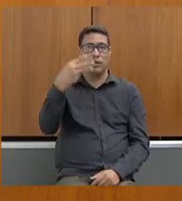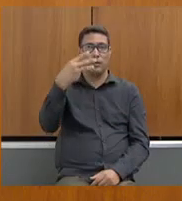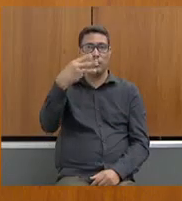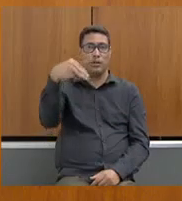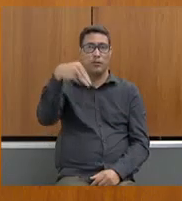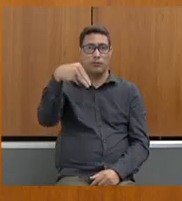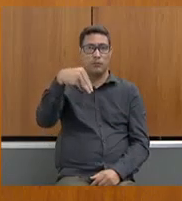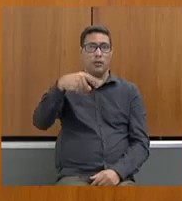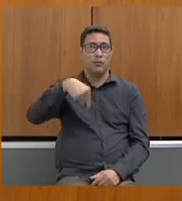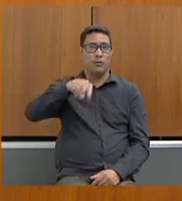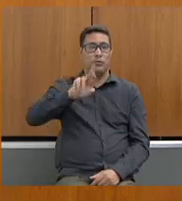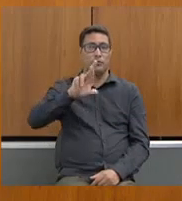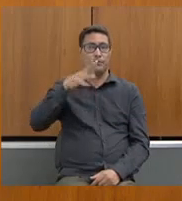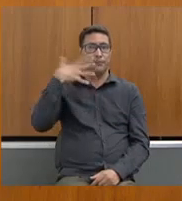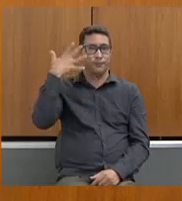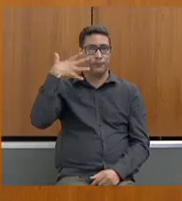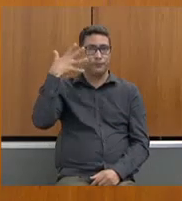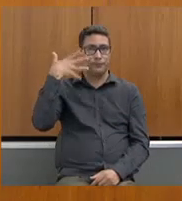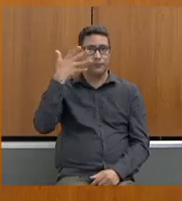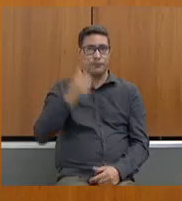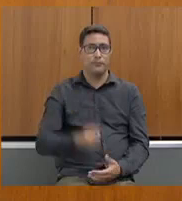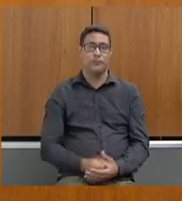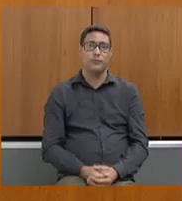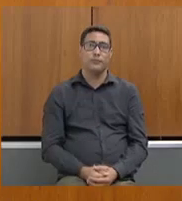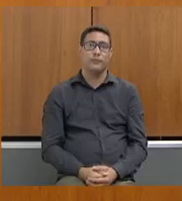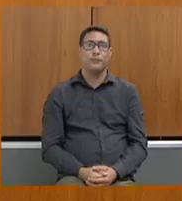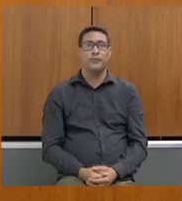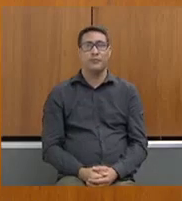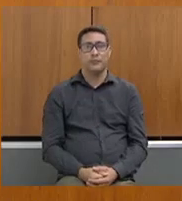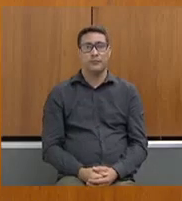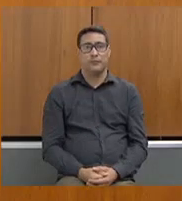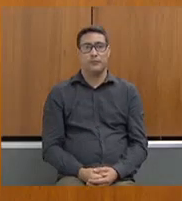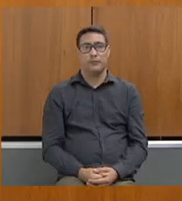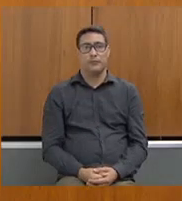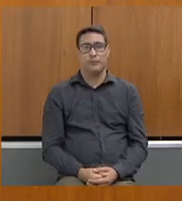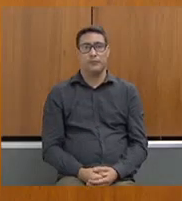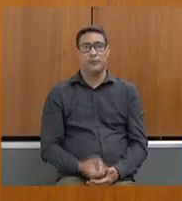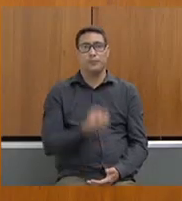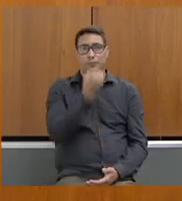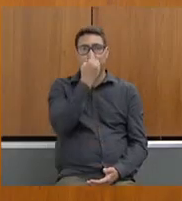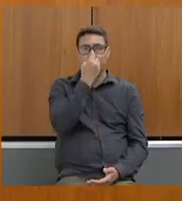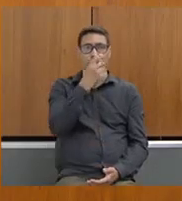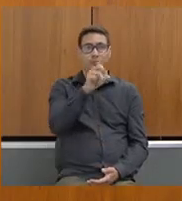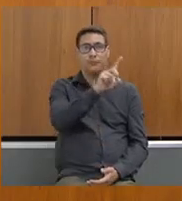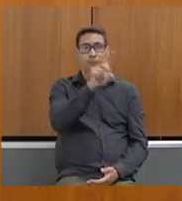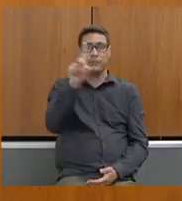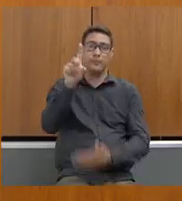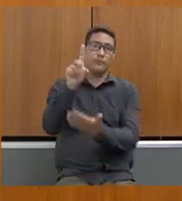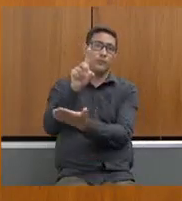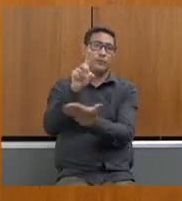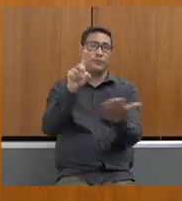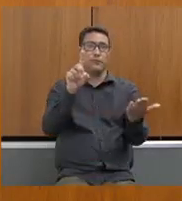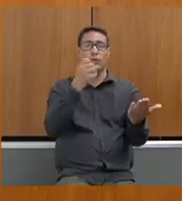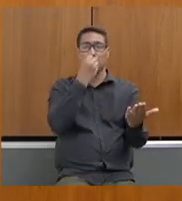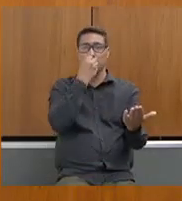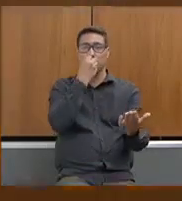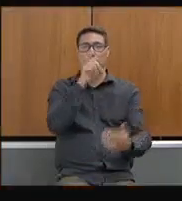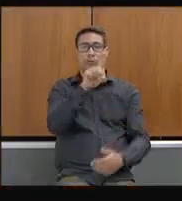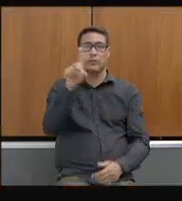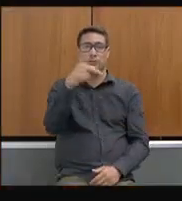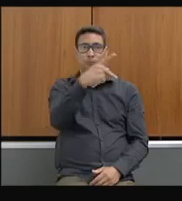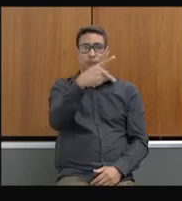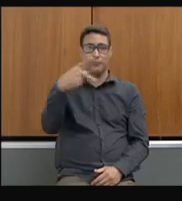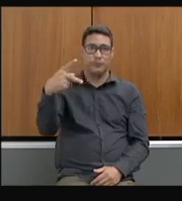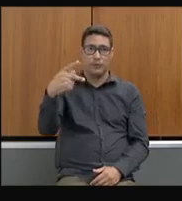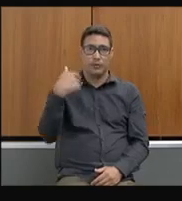considerações. Deputada Ione Pinheiro. Bom dia a todas, bom dia a todos, bom dia, presidente, obrigado,